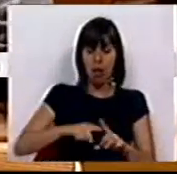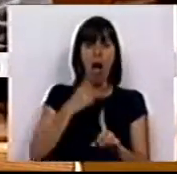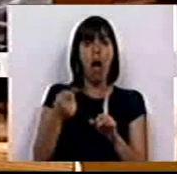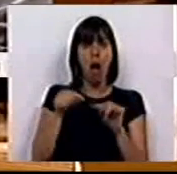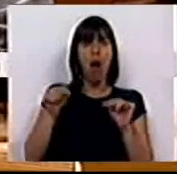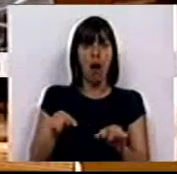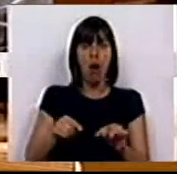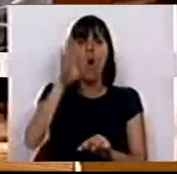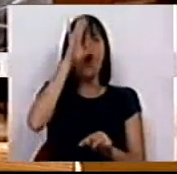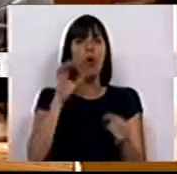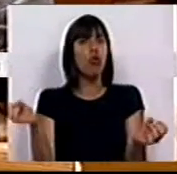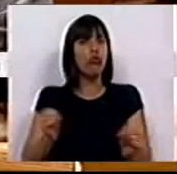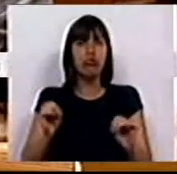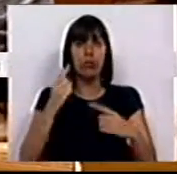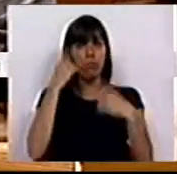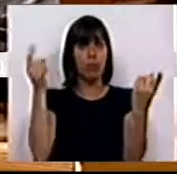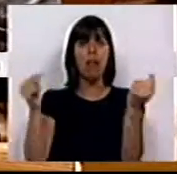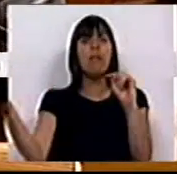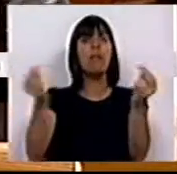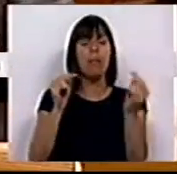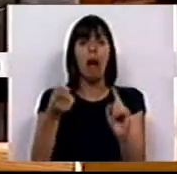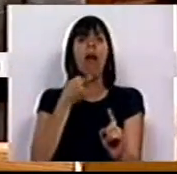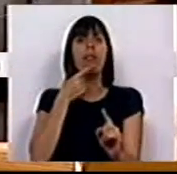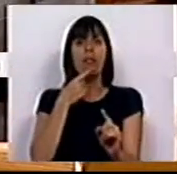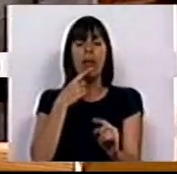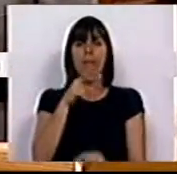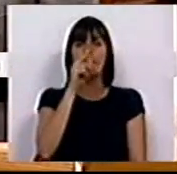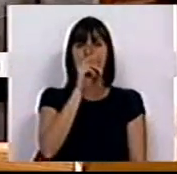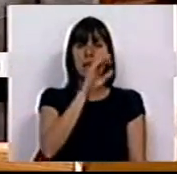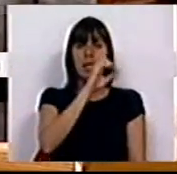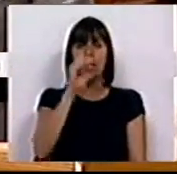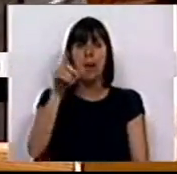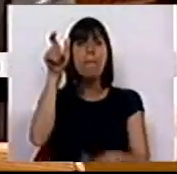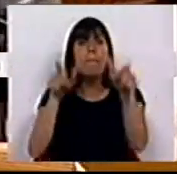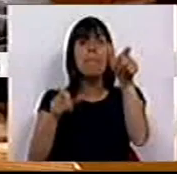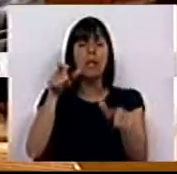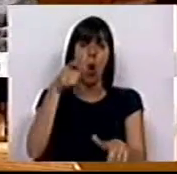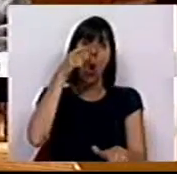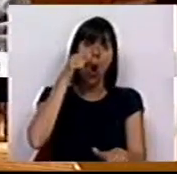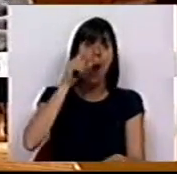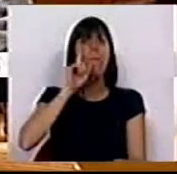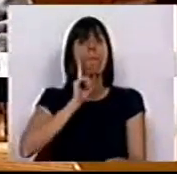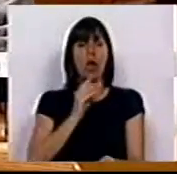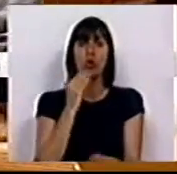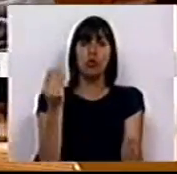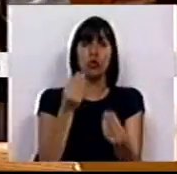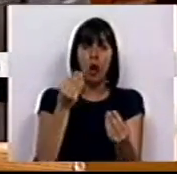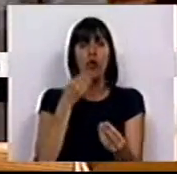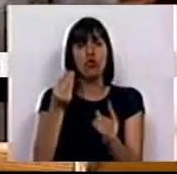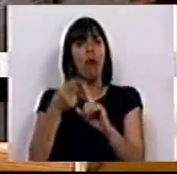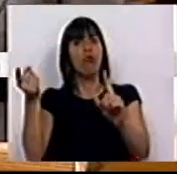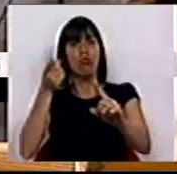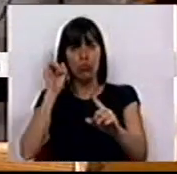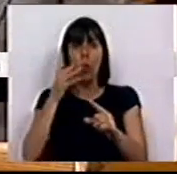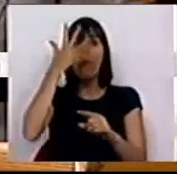ano e que o Governo não trouxe a este debate, significam 300 pessoas, homens e mulheres, jovens e menos